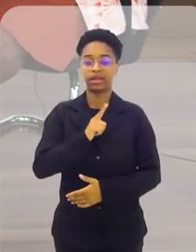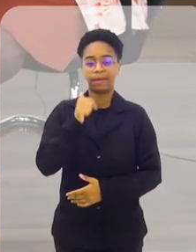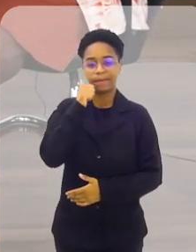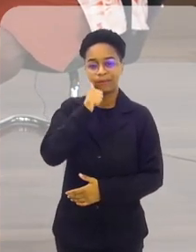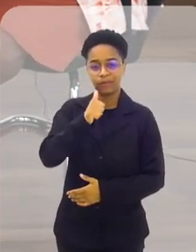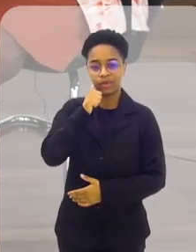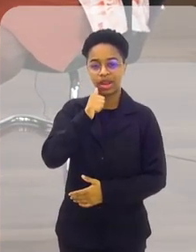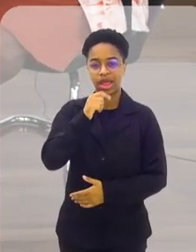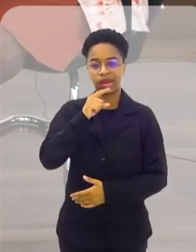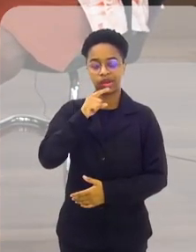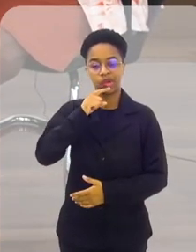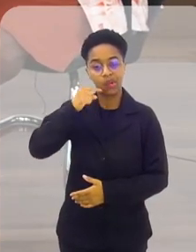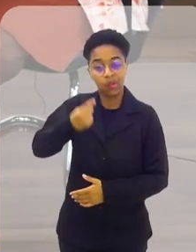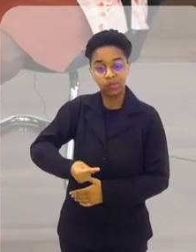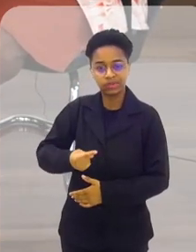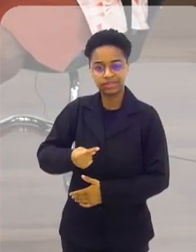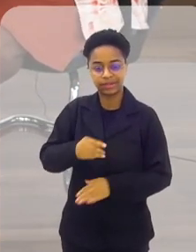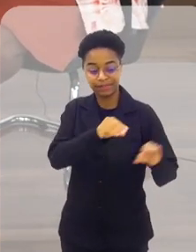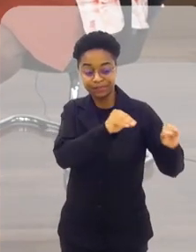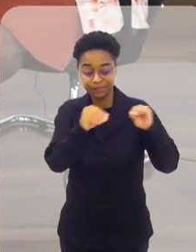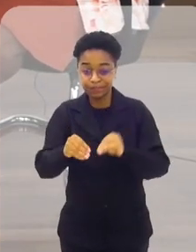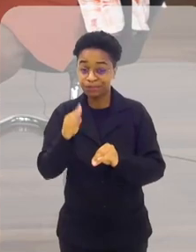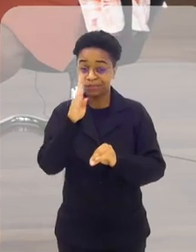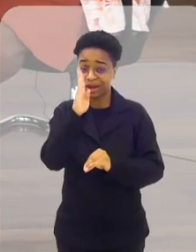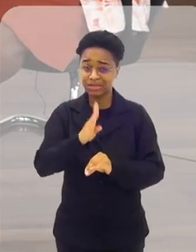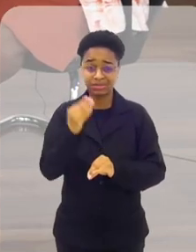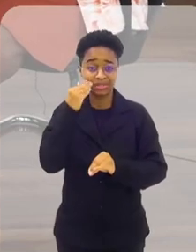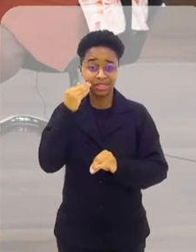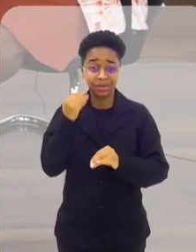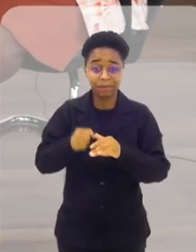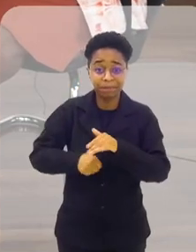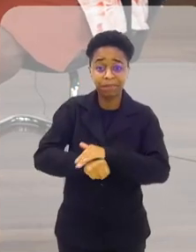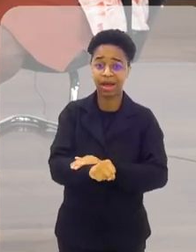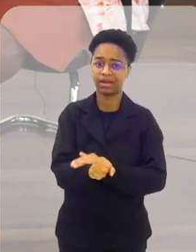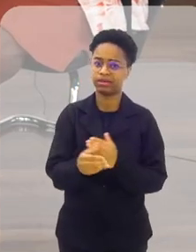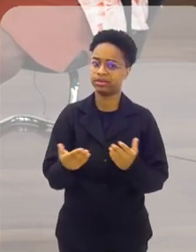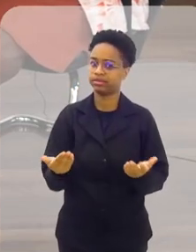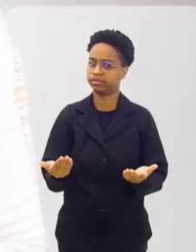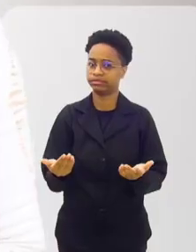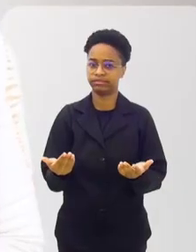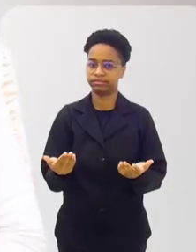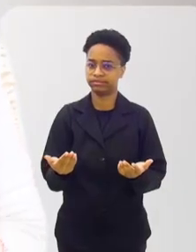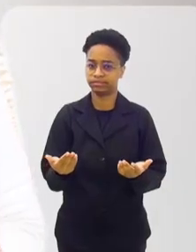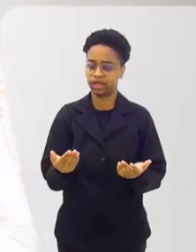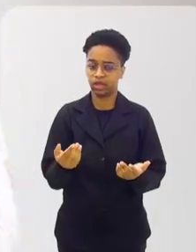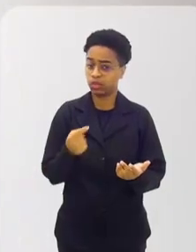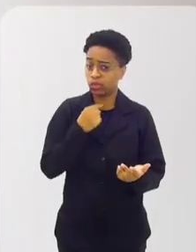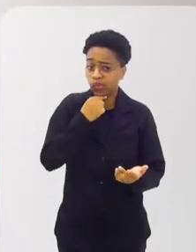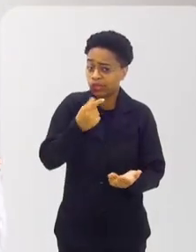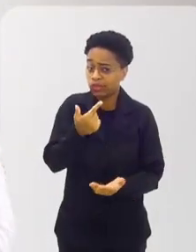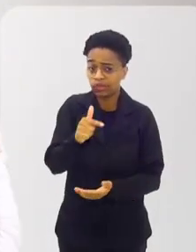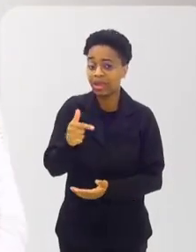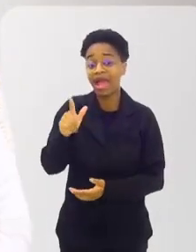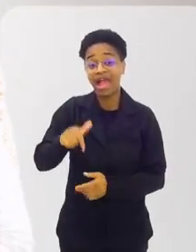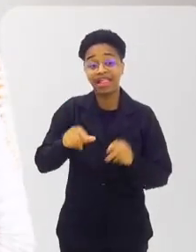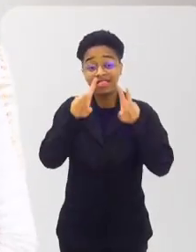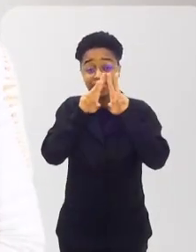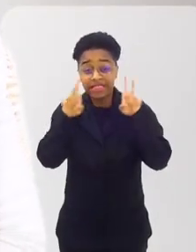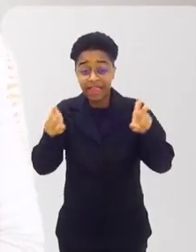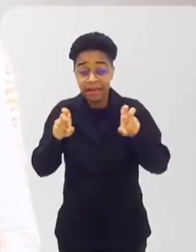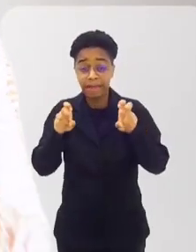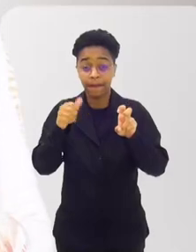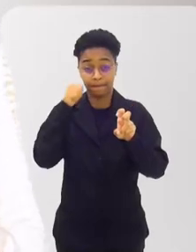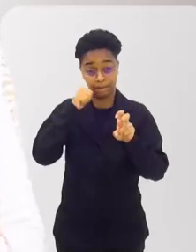citar das mulheres russas que estão vindo para o Brasil e para terem seus filhos aqui. Isso, sem dúvida nenhuma, é um